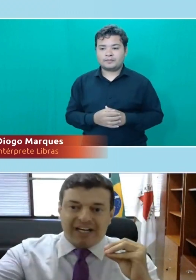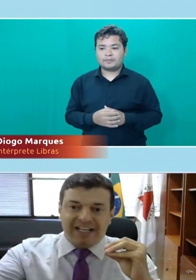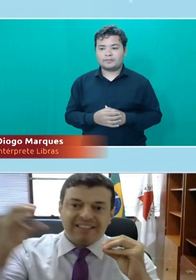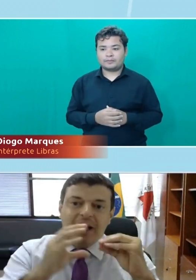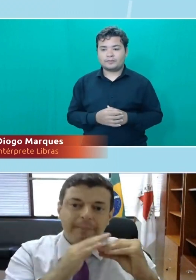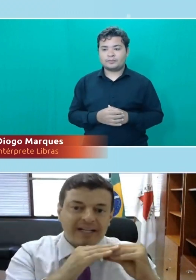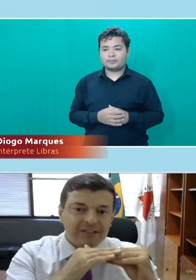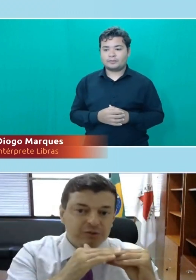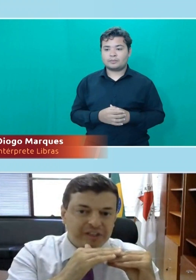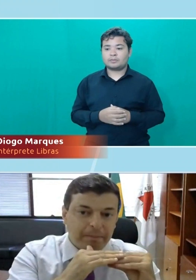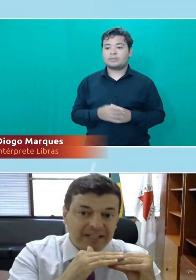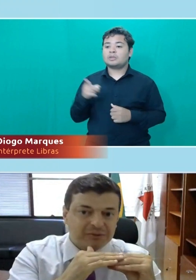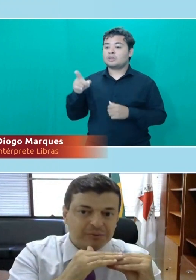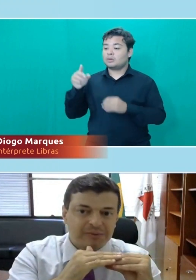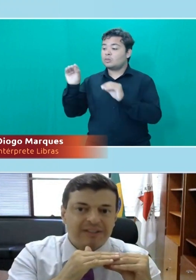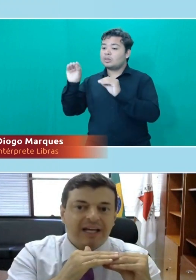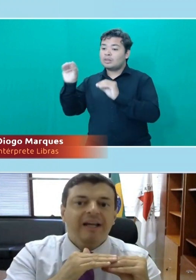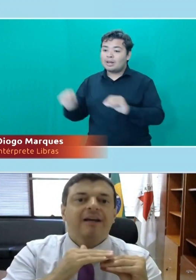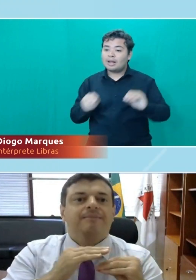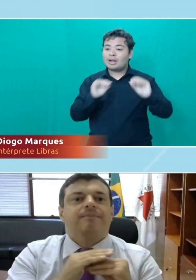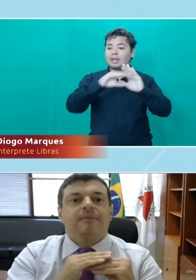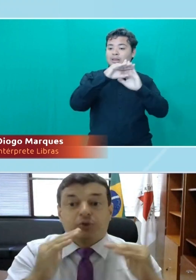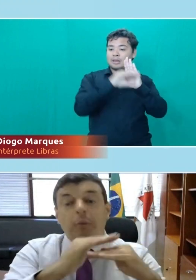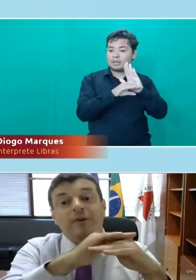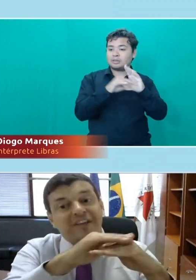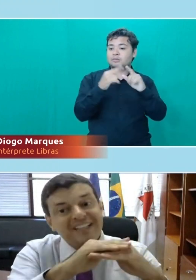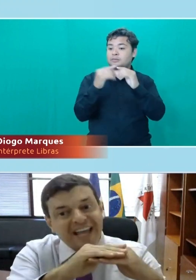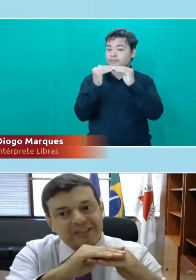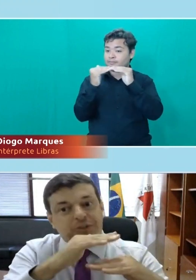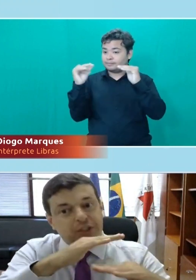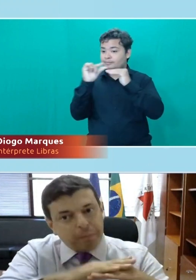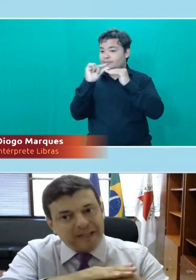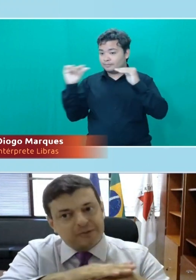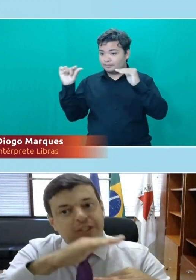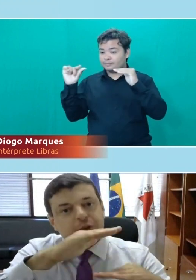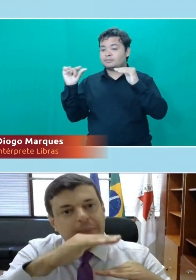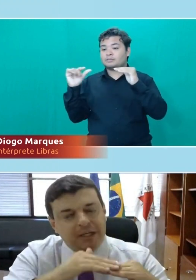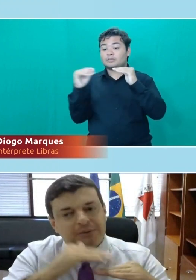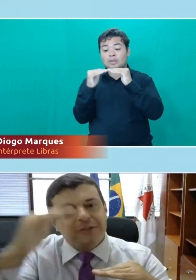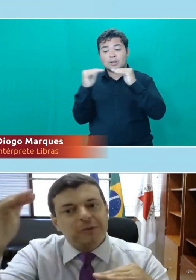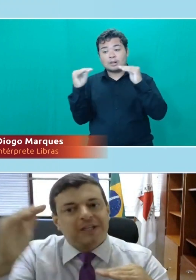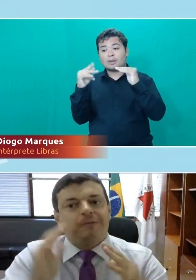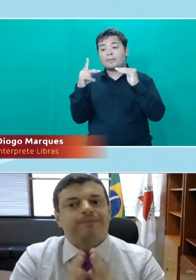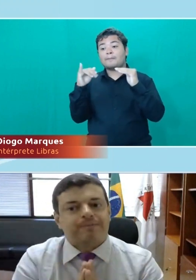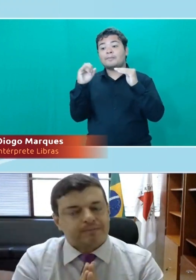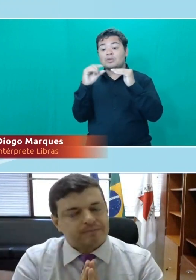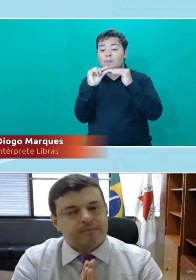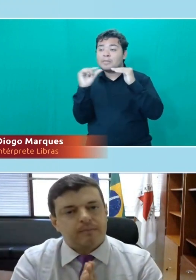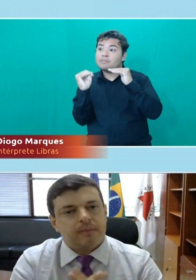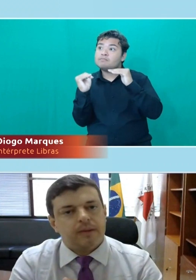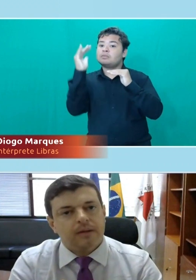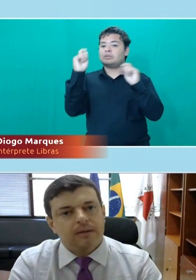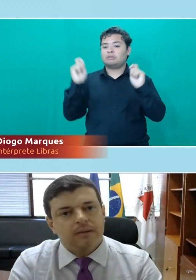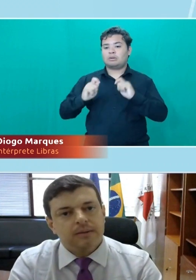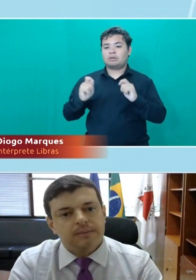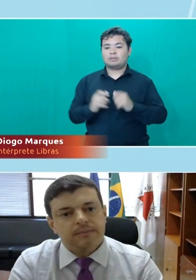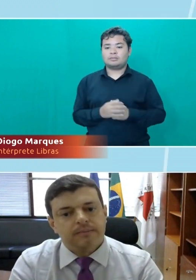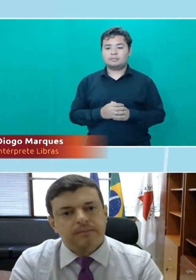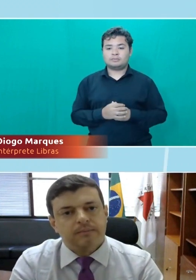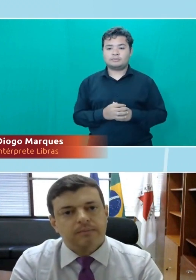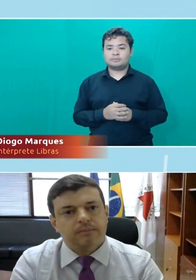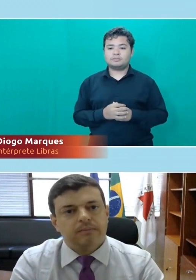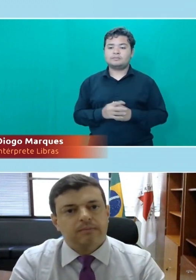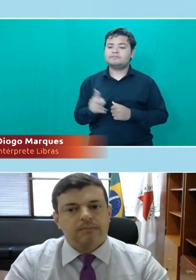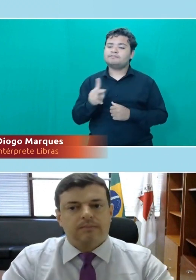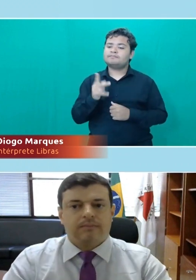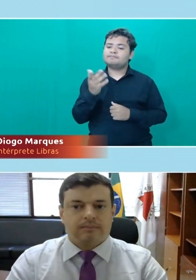chamar para outra lista para que isso não vire piso, desculpa, não vire teto, seja o piso, seja o mínimo de inclusão. Professor,